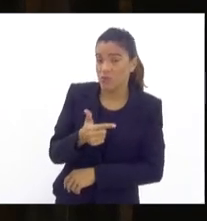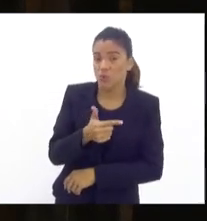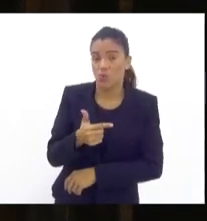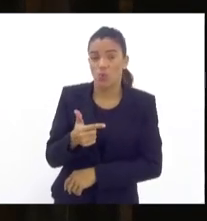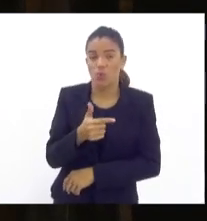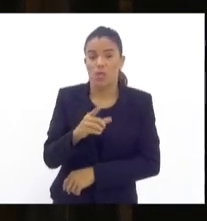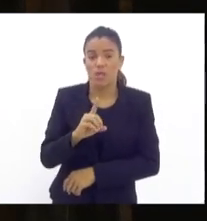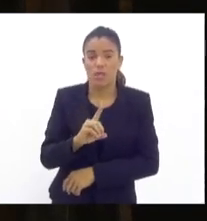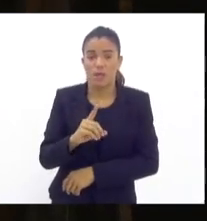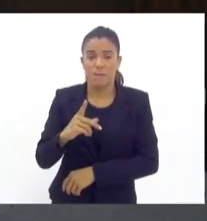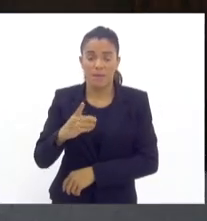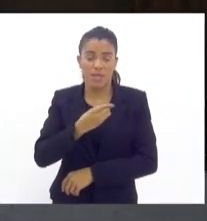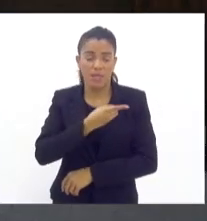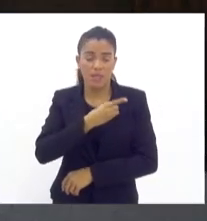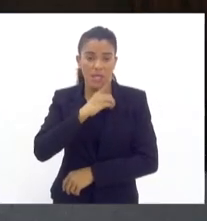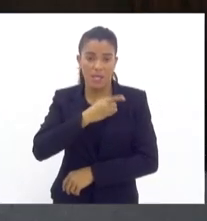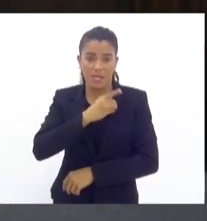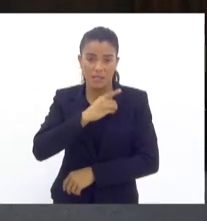Muito obrigado.